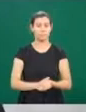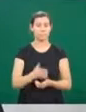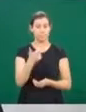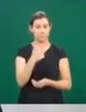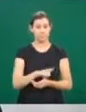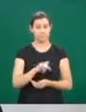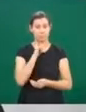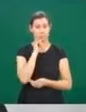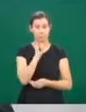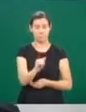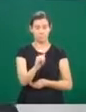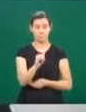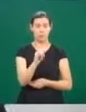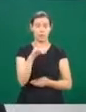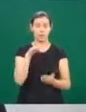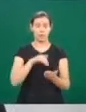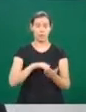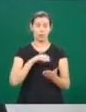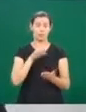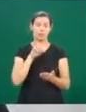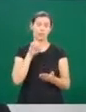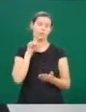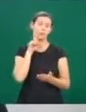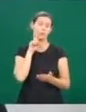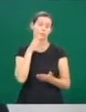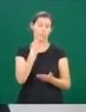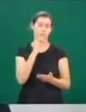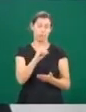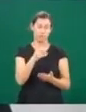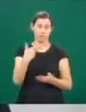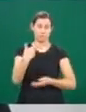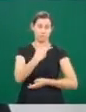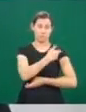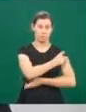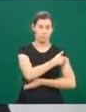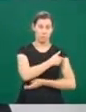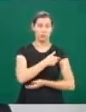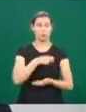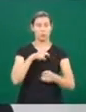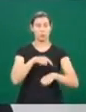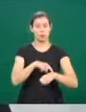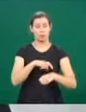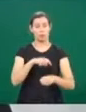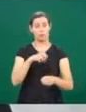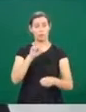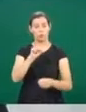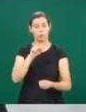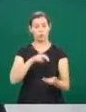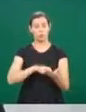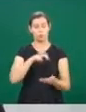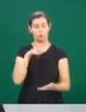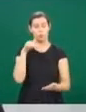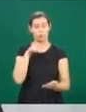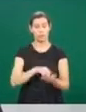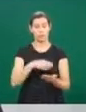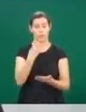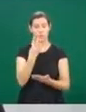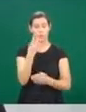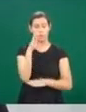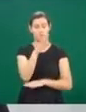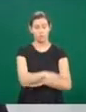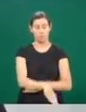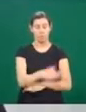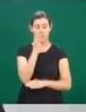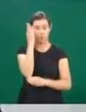E eu reforço, a vacinação vai até o dia 30 deste mês, próximo sábado. O horário de vacinação é das 8 da manhã às 4 da